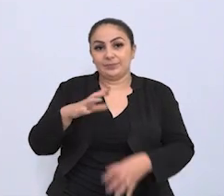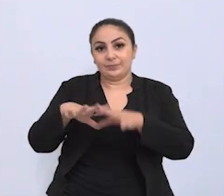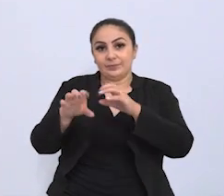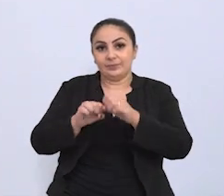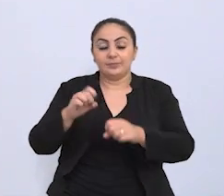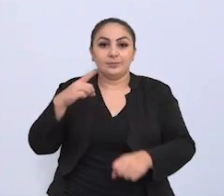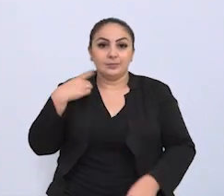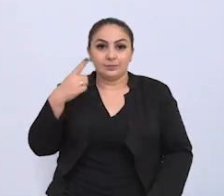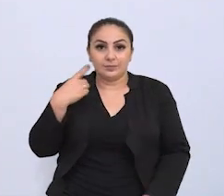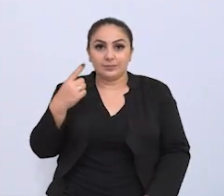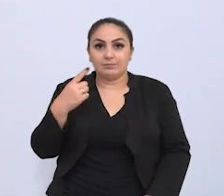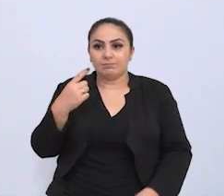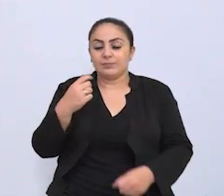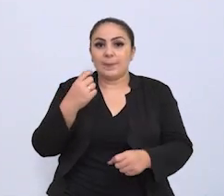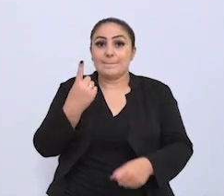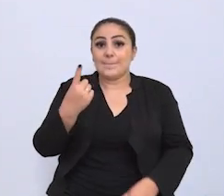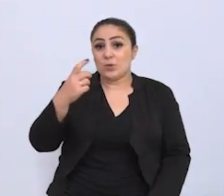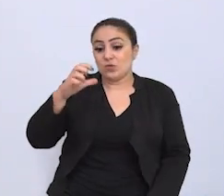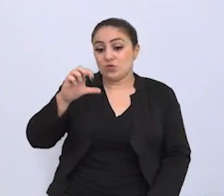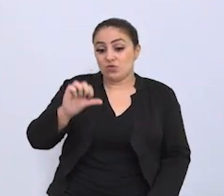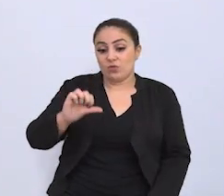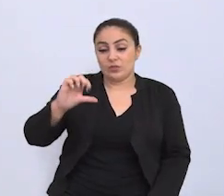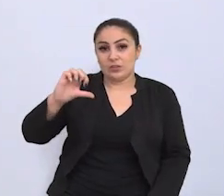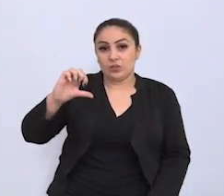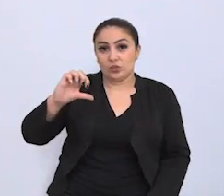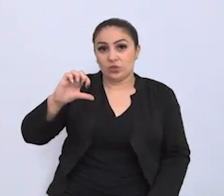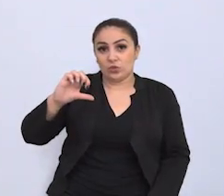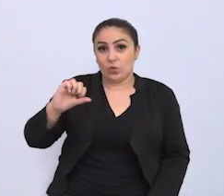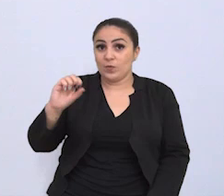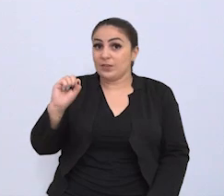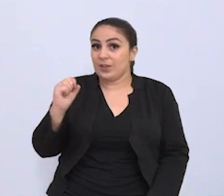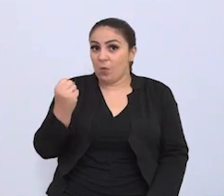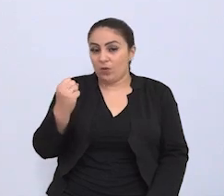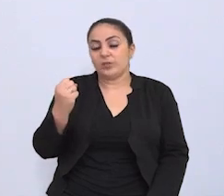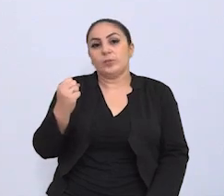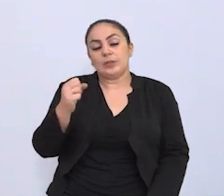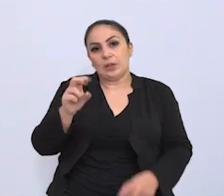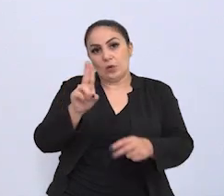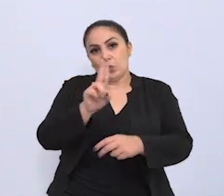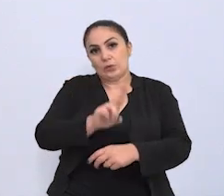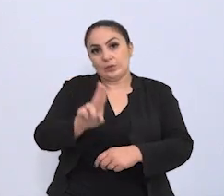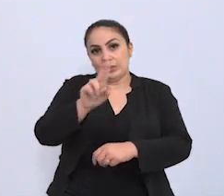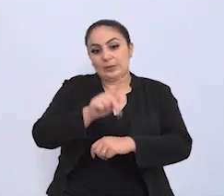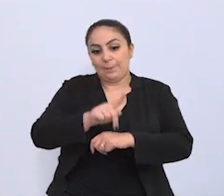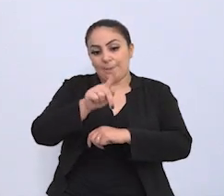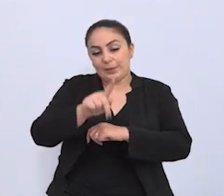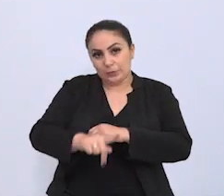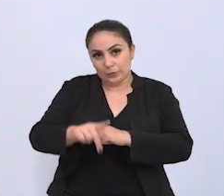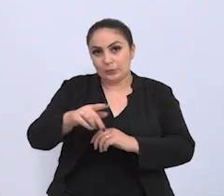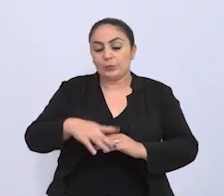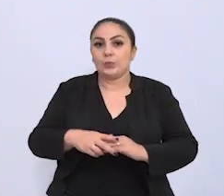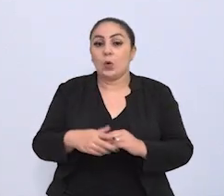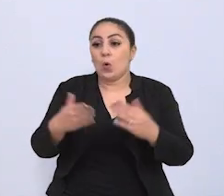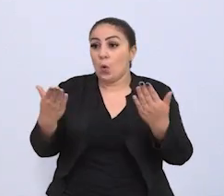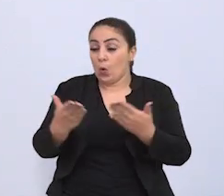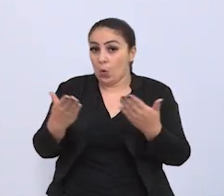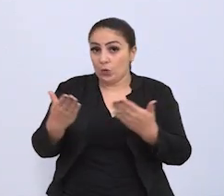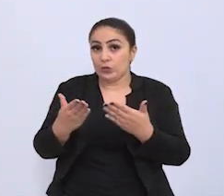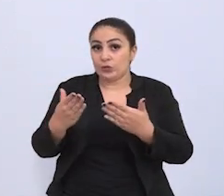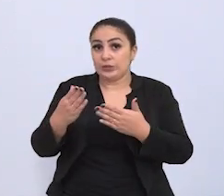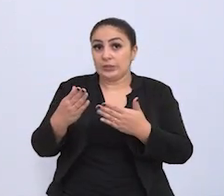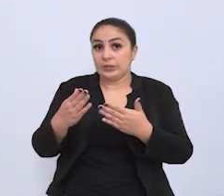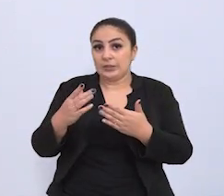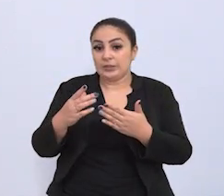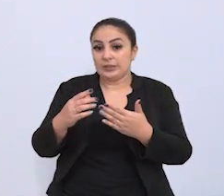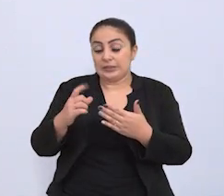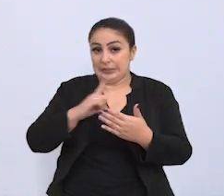Sou formada em Direito desde 1998 pela Universidade de Passo Fundo. Hoje sou